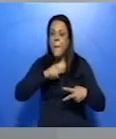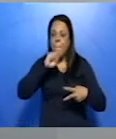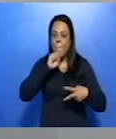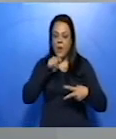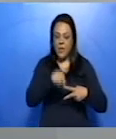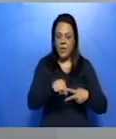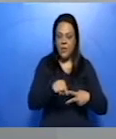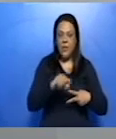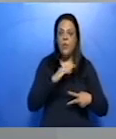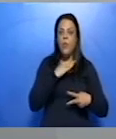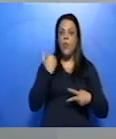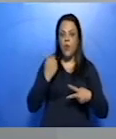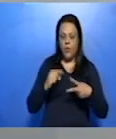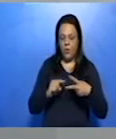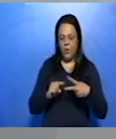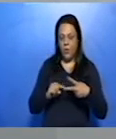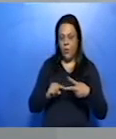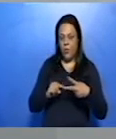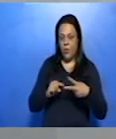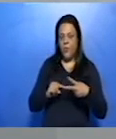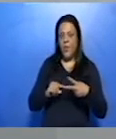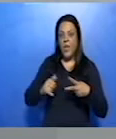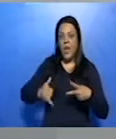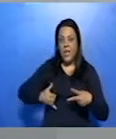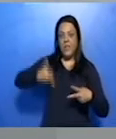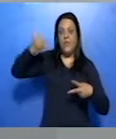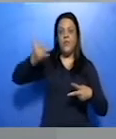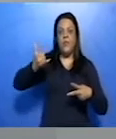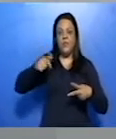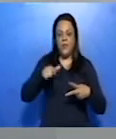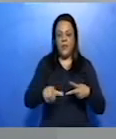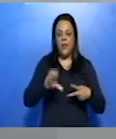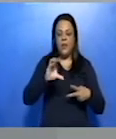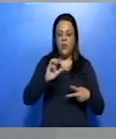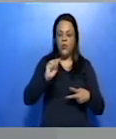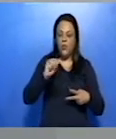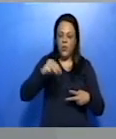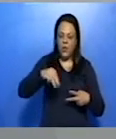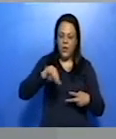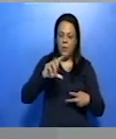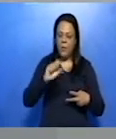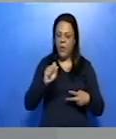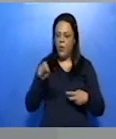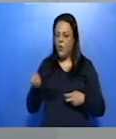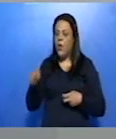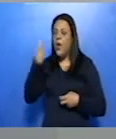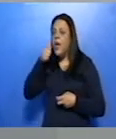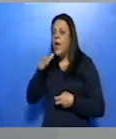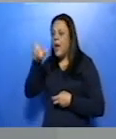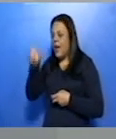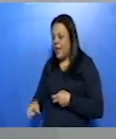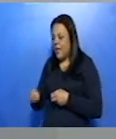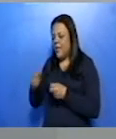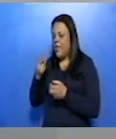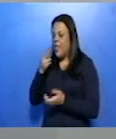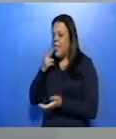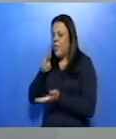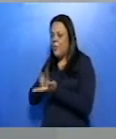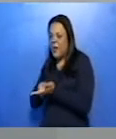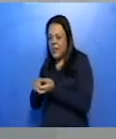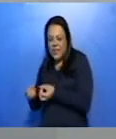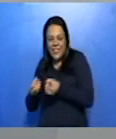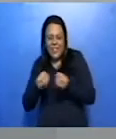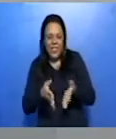O segundo, o aniversário de Camilo, onde Rita entrega-lhe um bilhete e ele fica muito lisonjeado com esse bilhete, fica muito